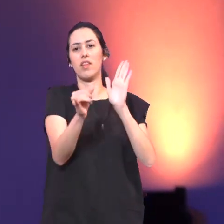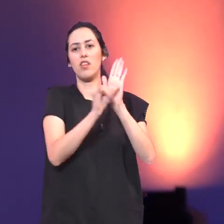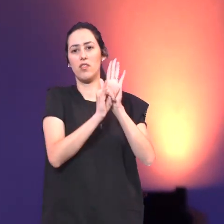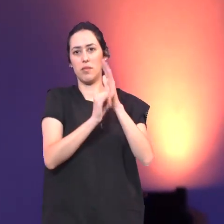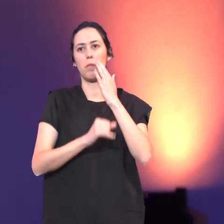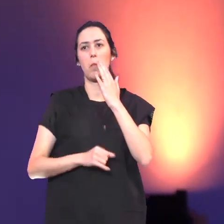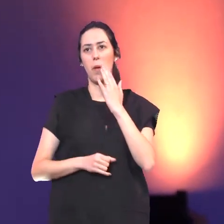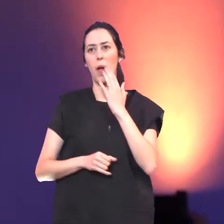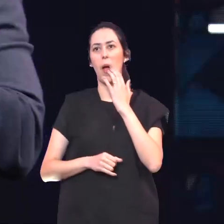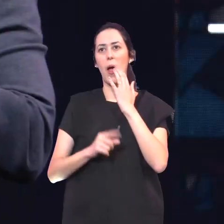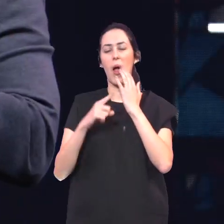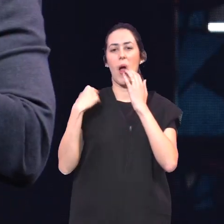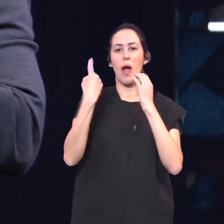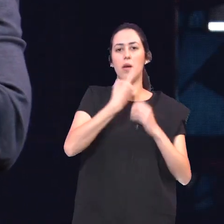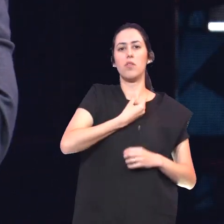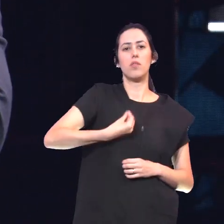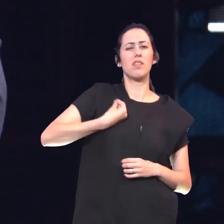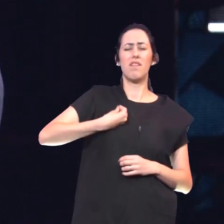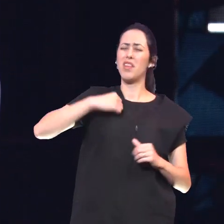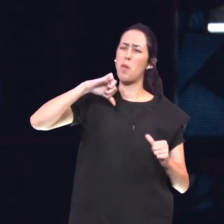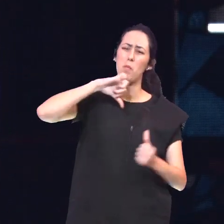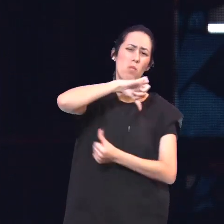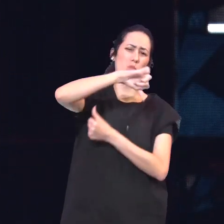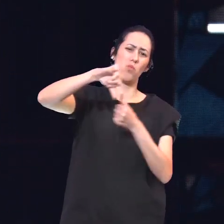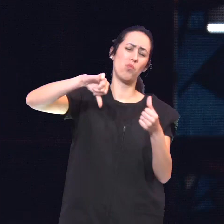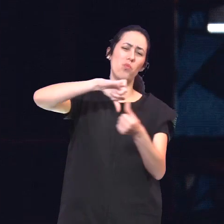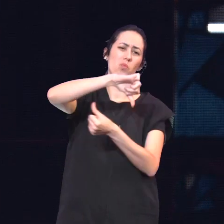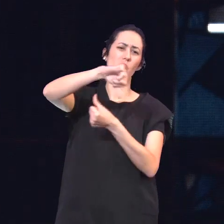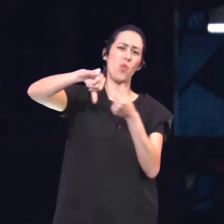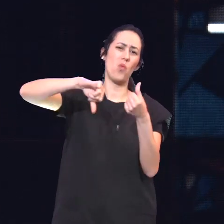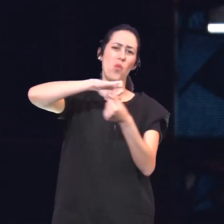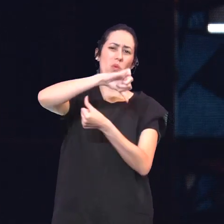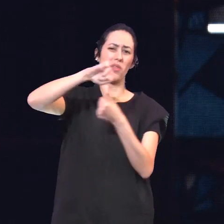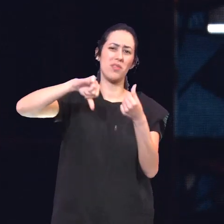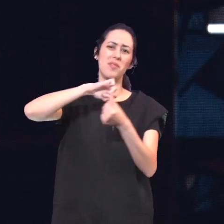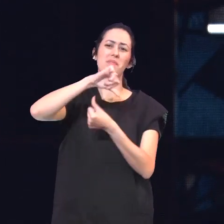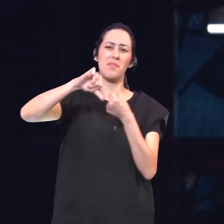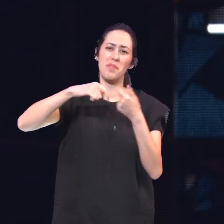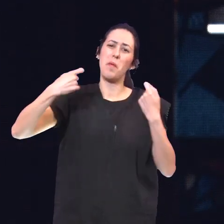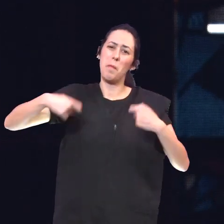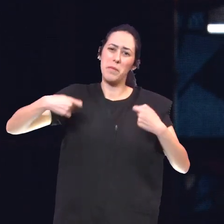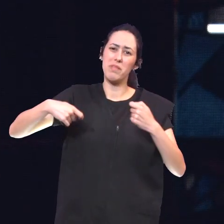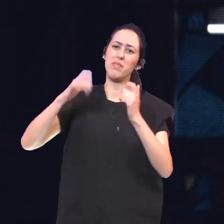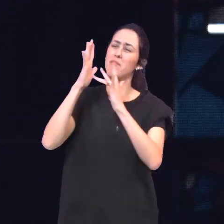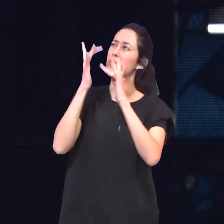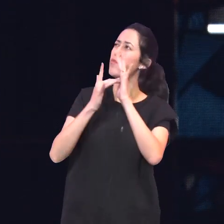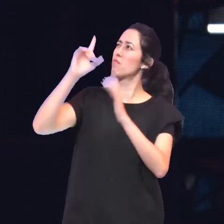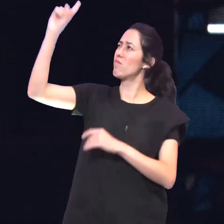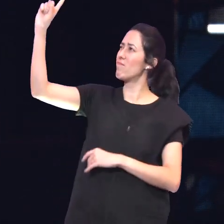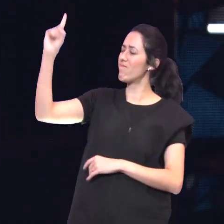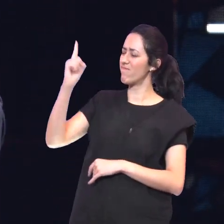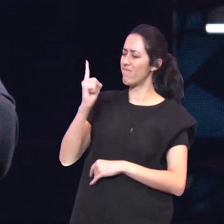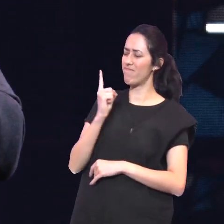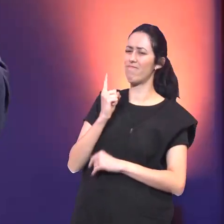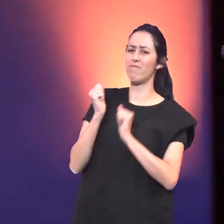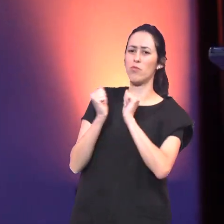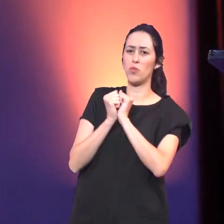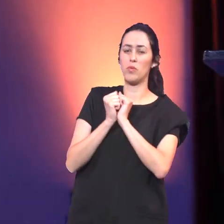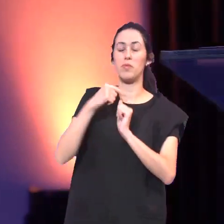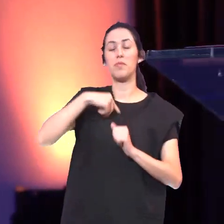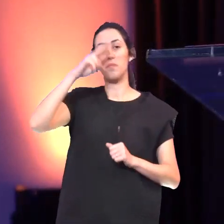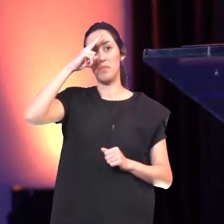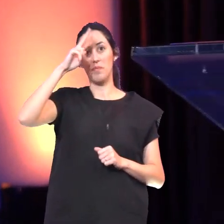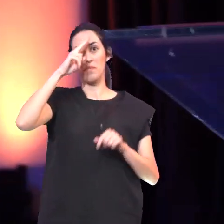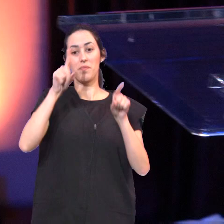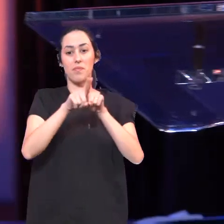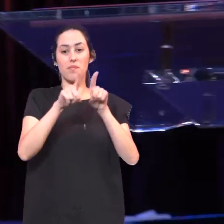A nossa realidade Muda Quando Jesus Cristo Chega Ainda lembro Que quando Jesus